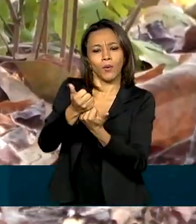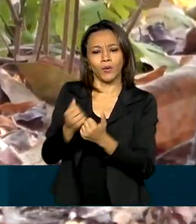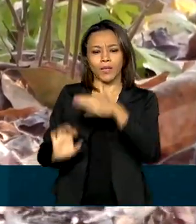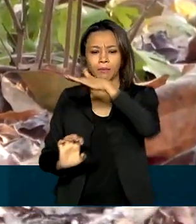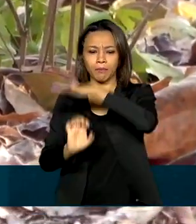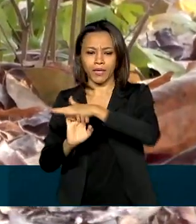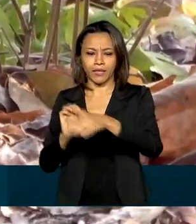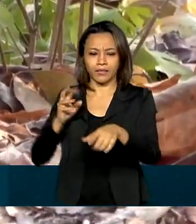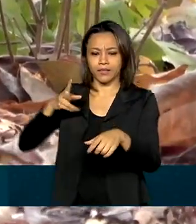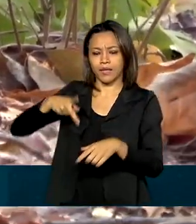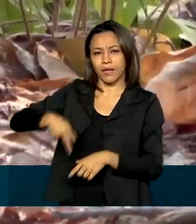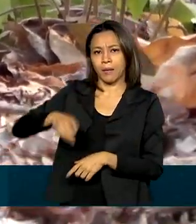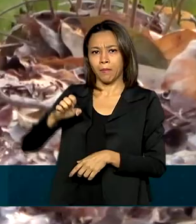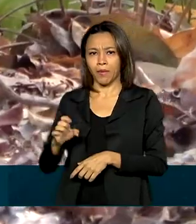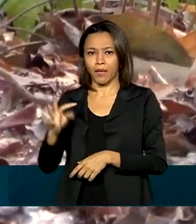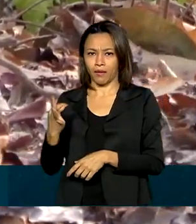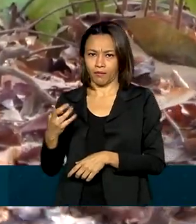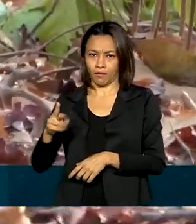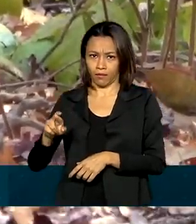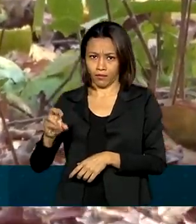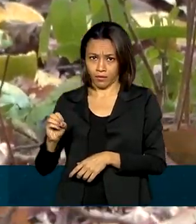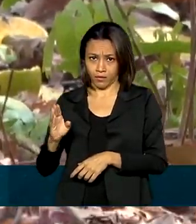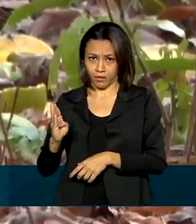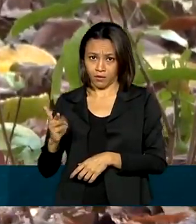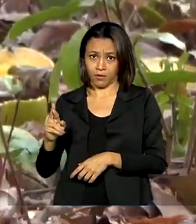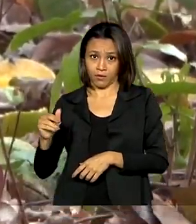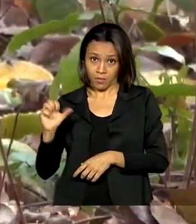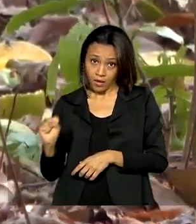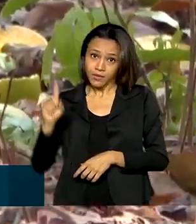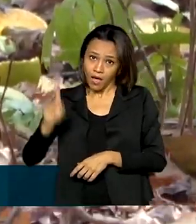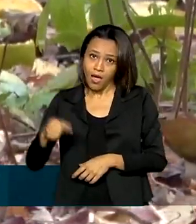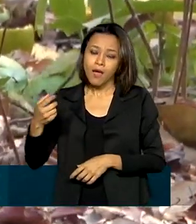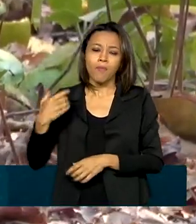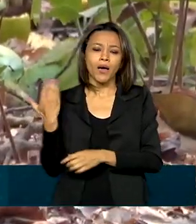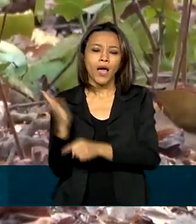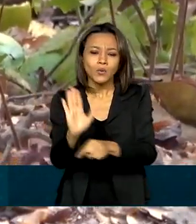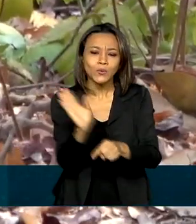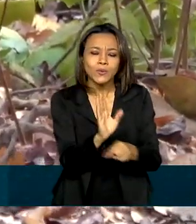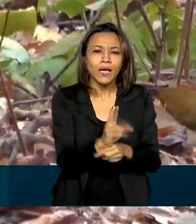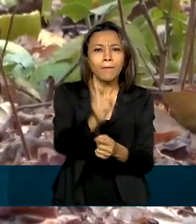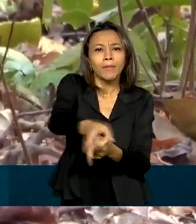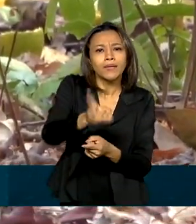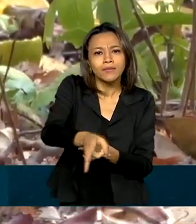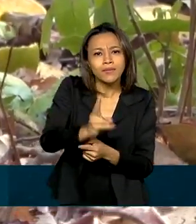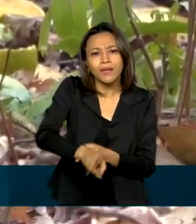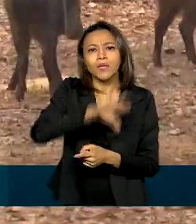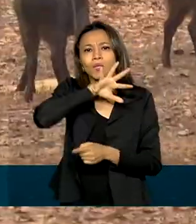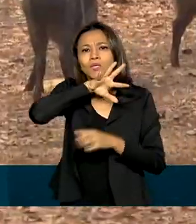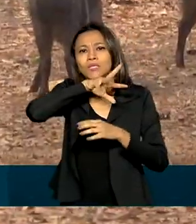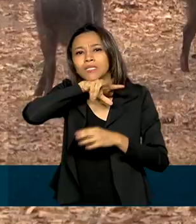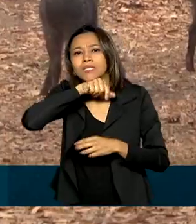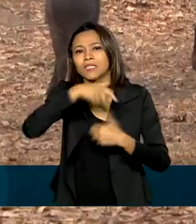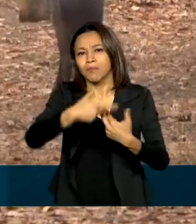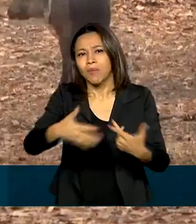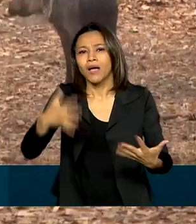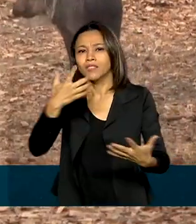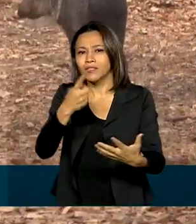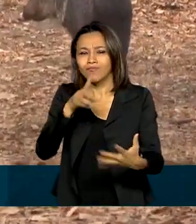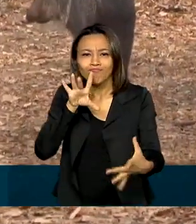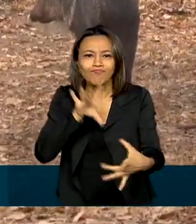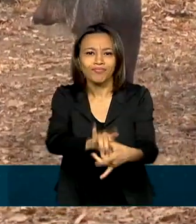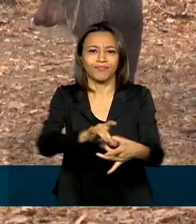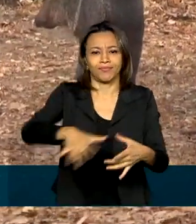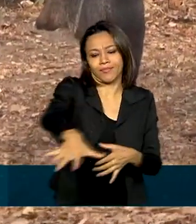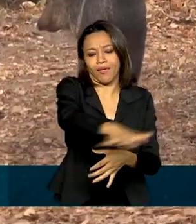desde 2013. Ele atua para garantir a preservação de espécies da fauna pantaneira. E agora, por